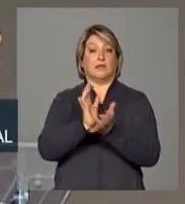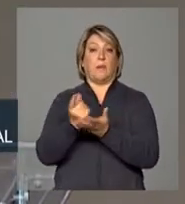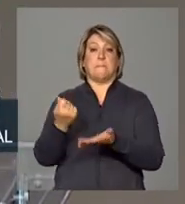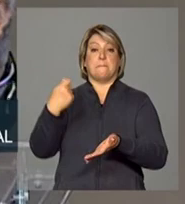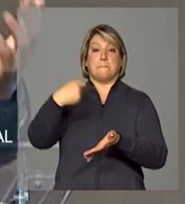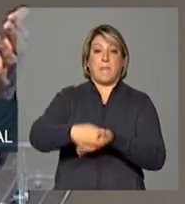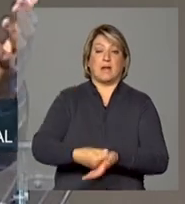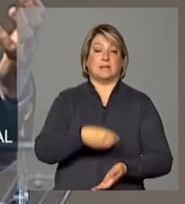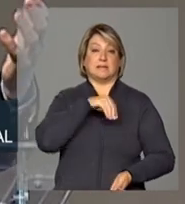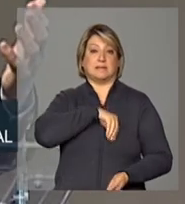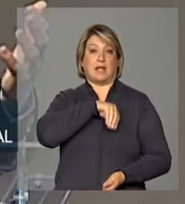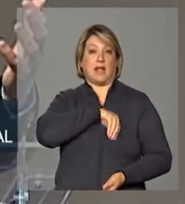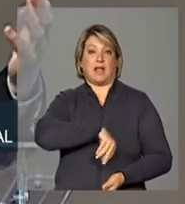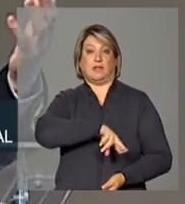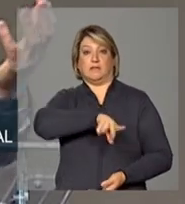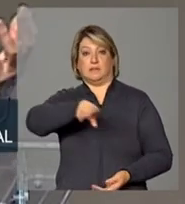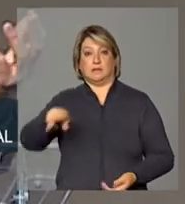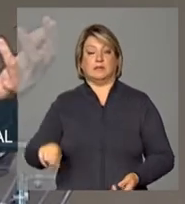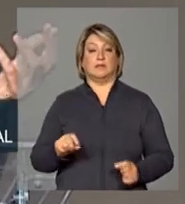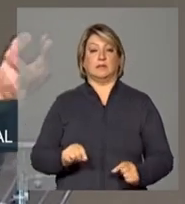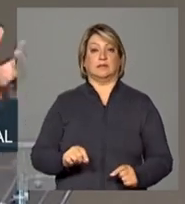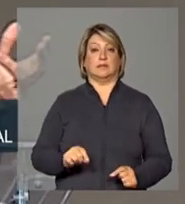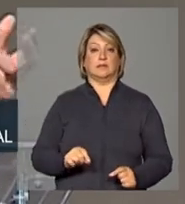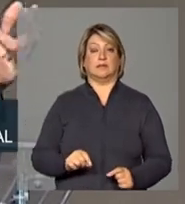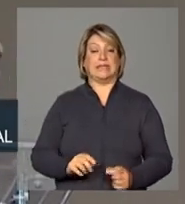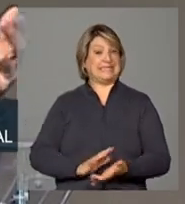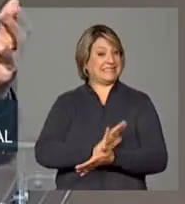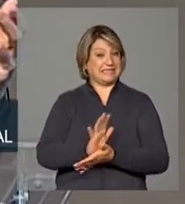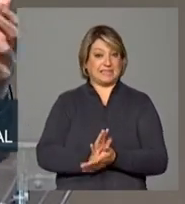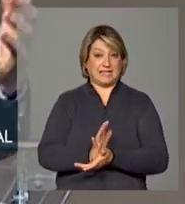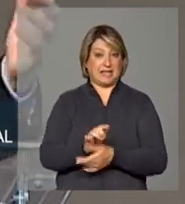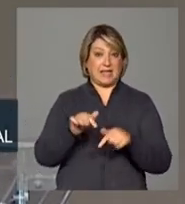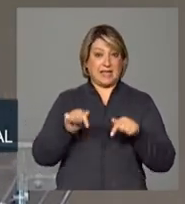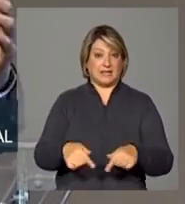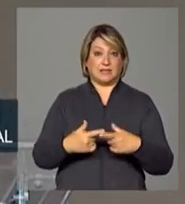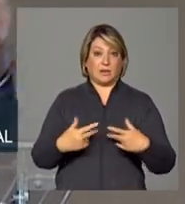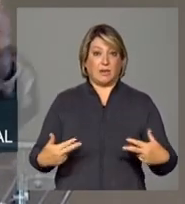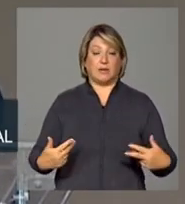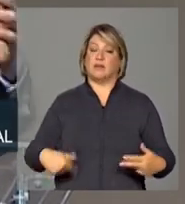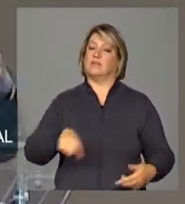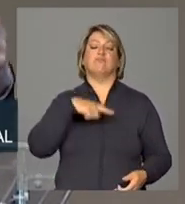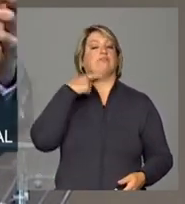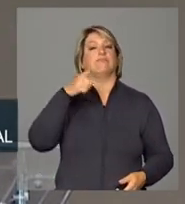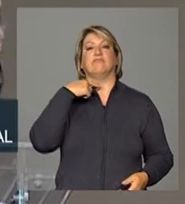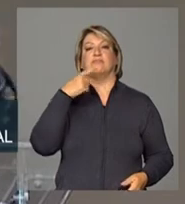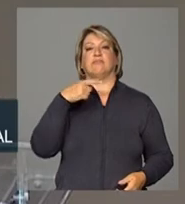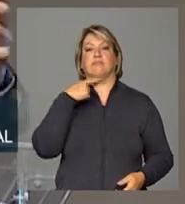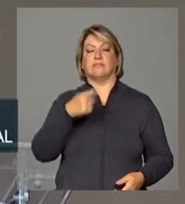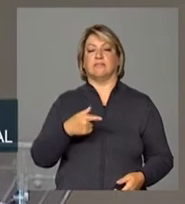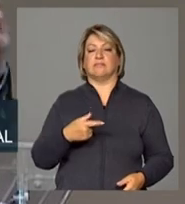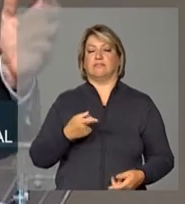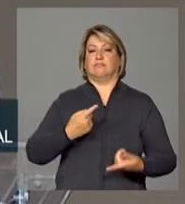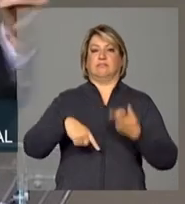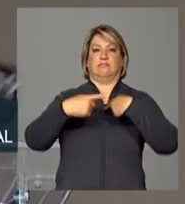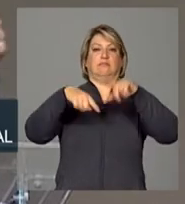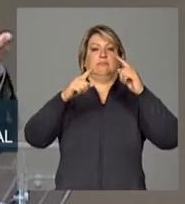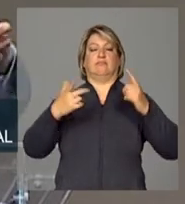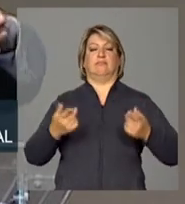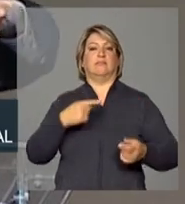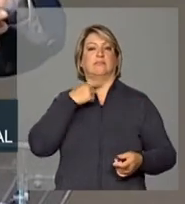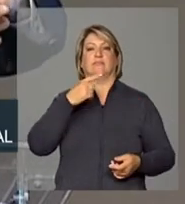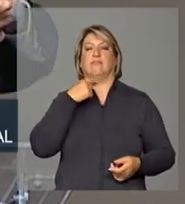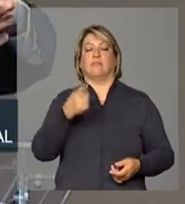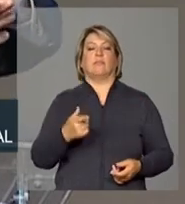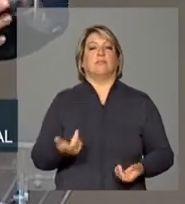diferenciados é que sem este fator não será sem este vetor não será